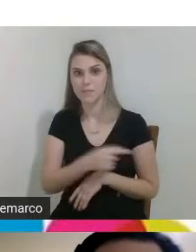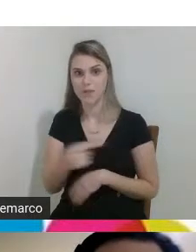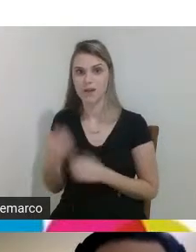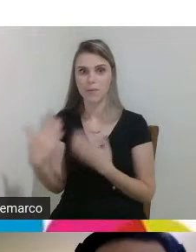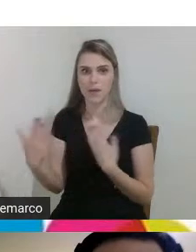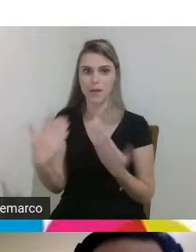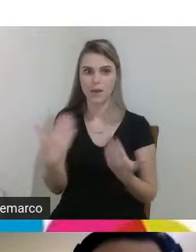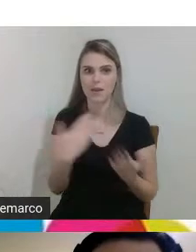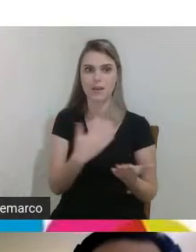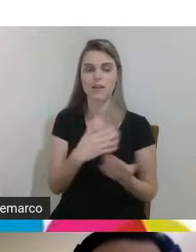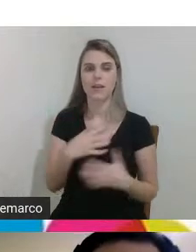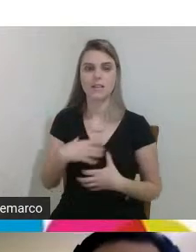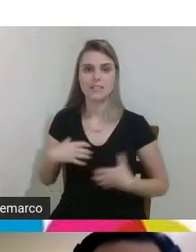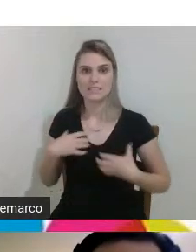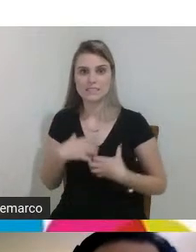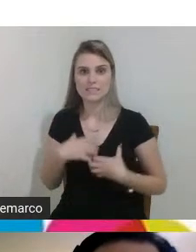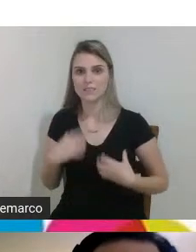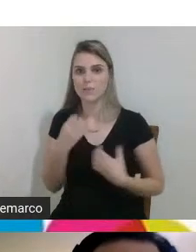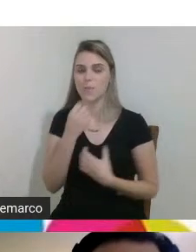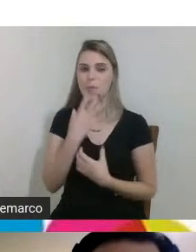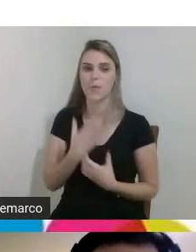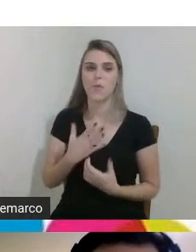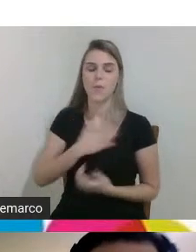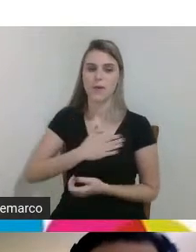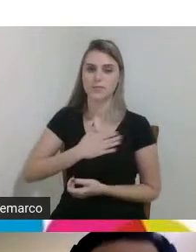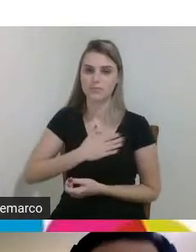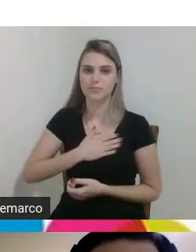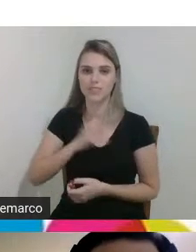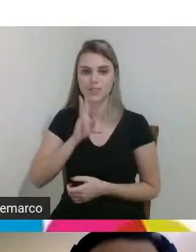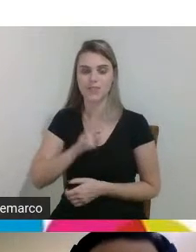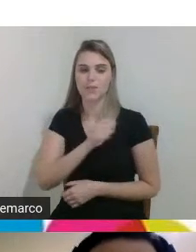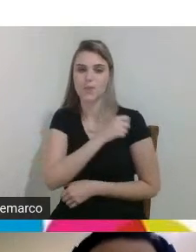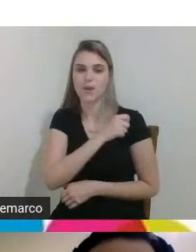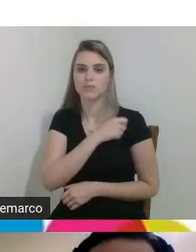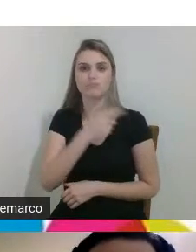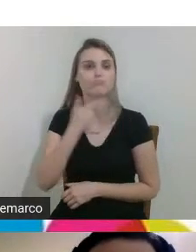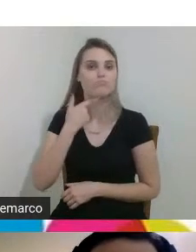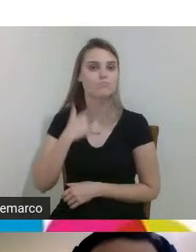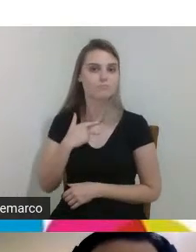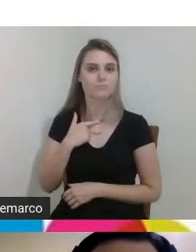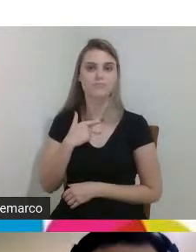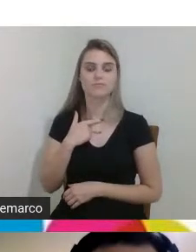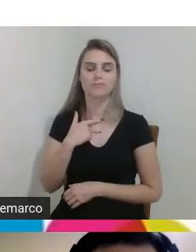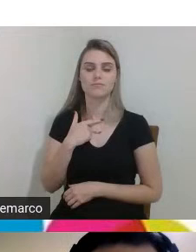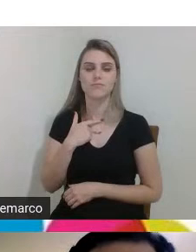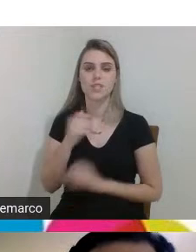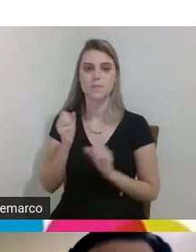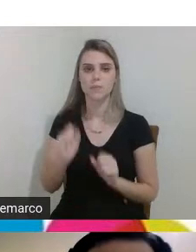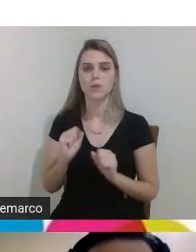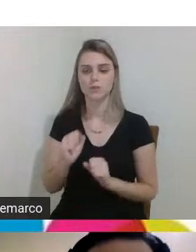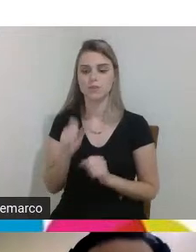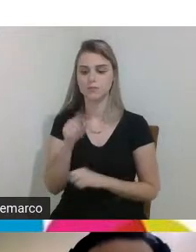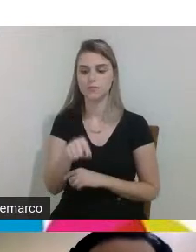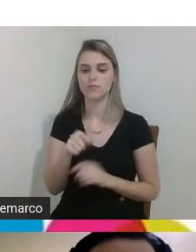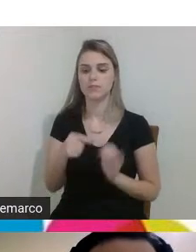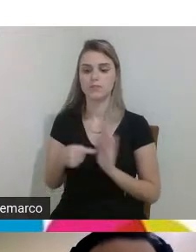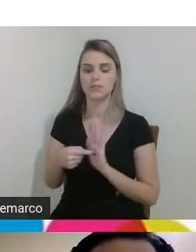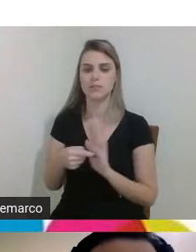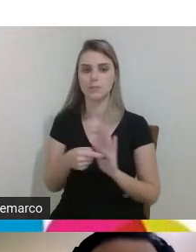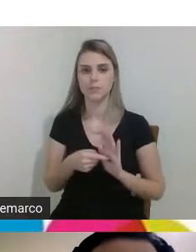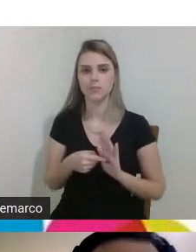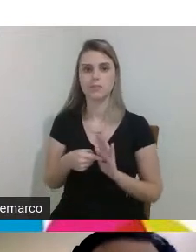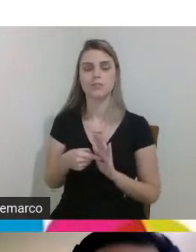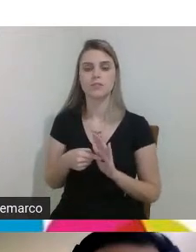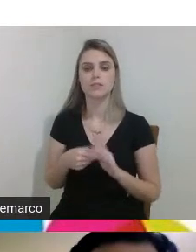ansiedade boa né gostosa de se ver no aluno aquele interesse né e poder estar aqui apresentando os resultados